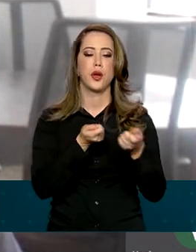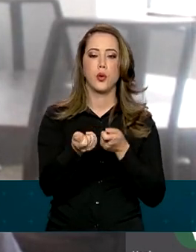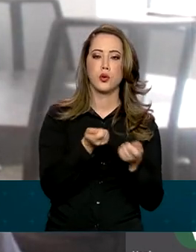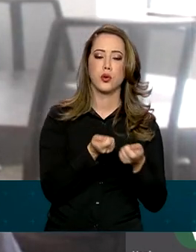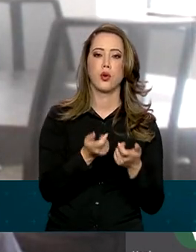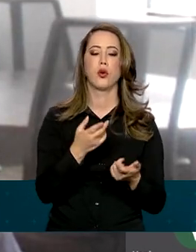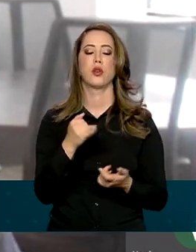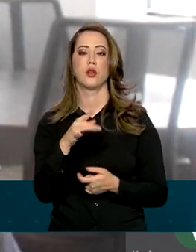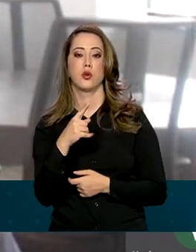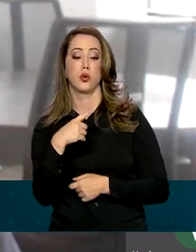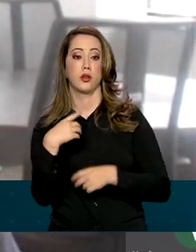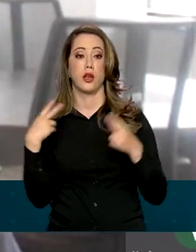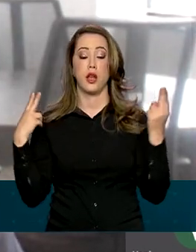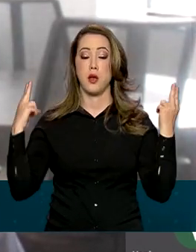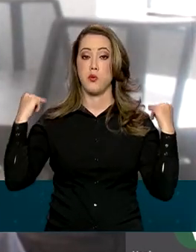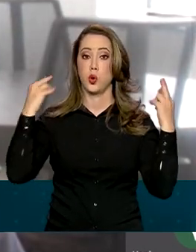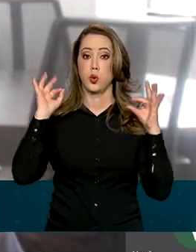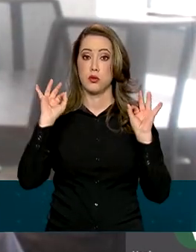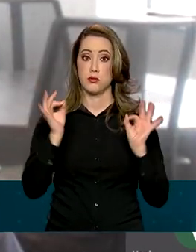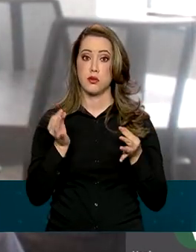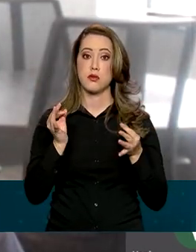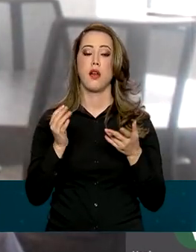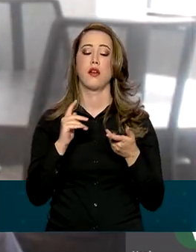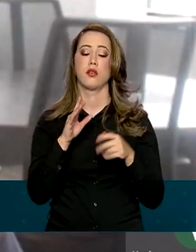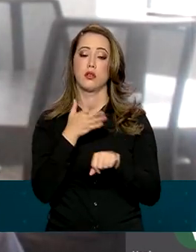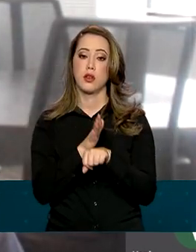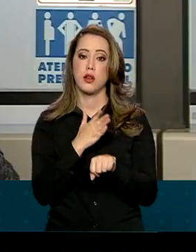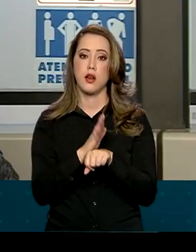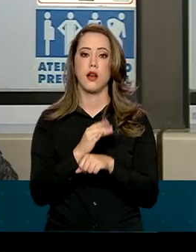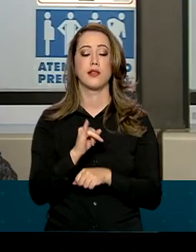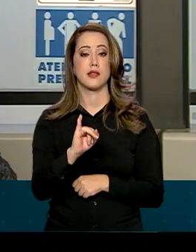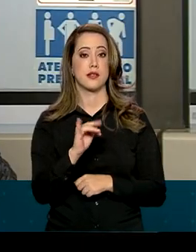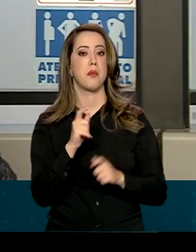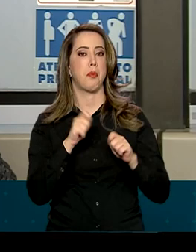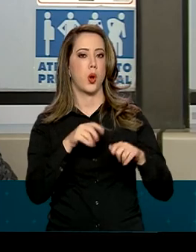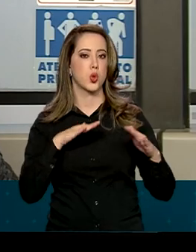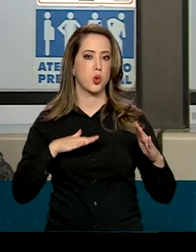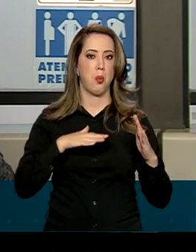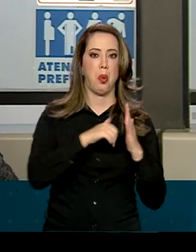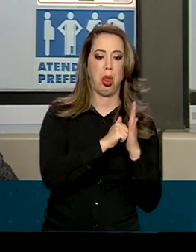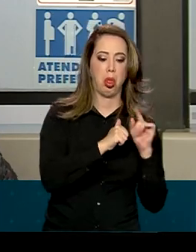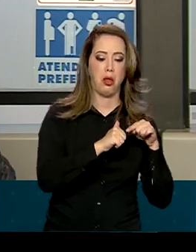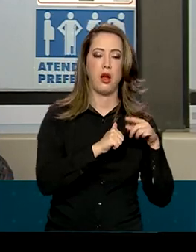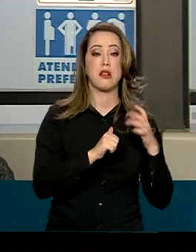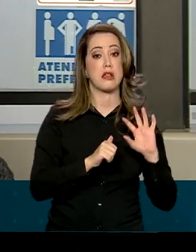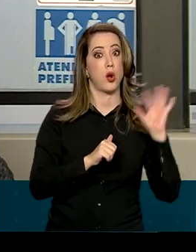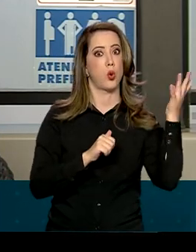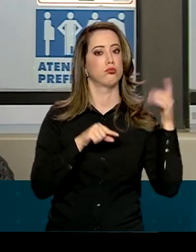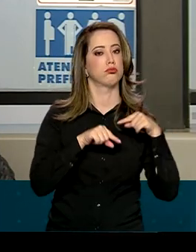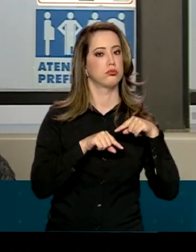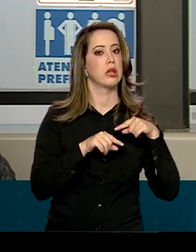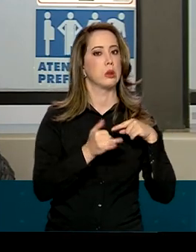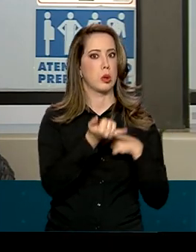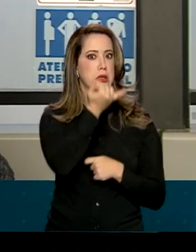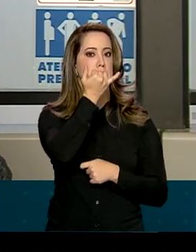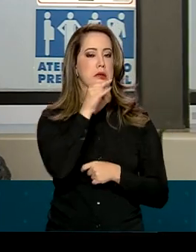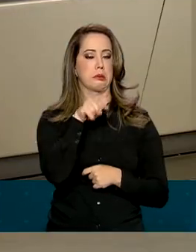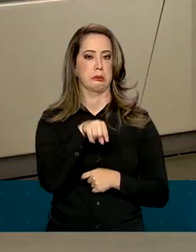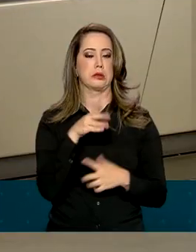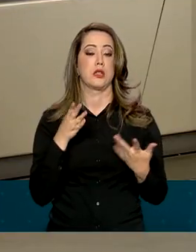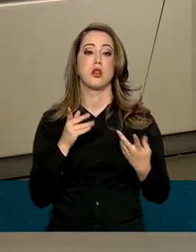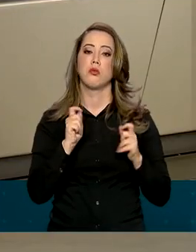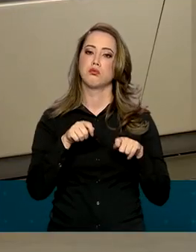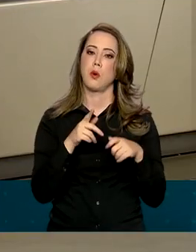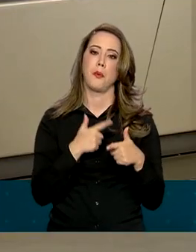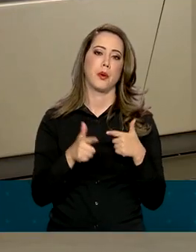tiver um acidente, o que vai acontecer? O passageiro está descoberto. A agência também lembra os principais direitos dos passageiros.